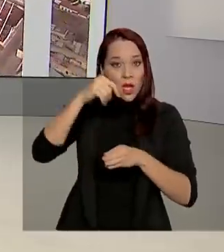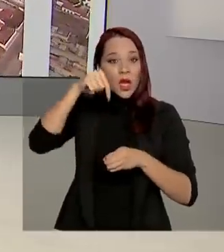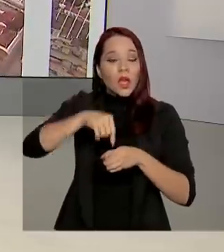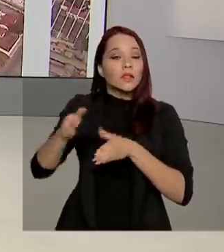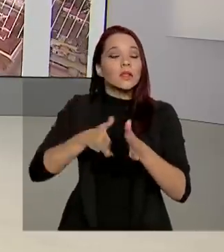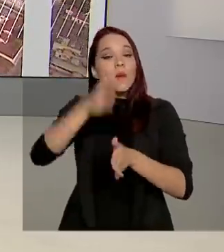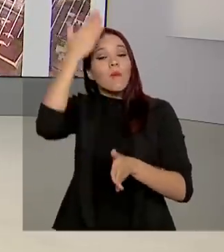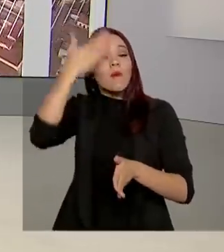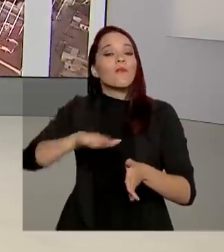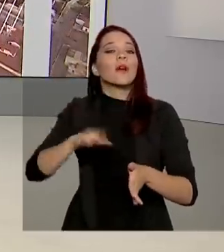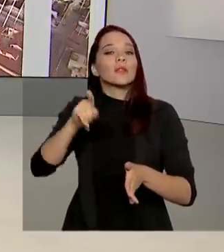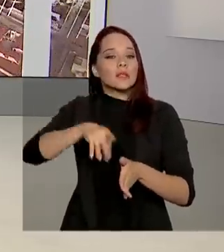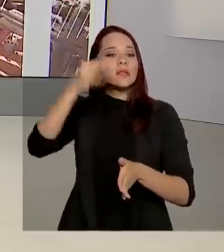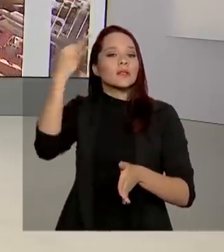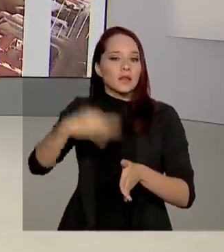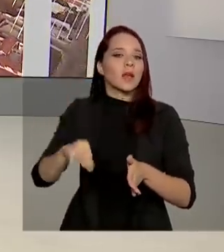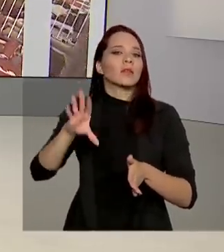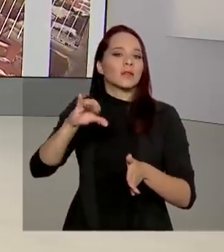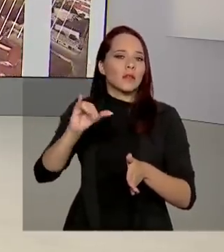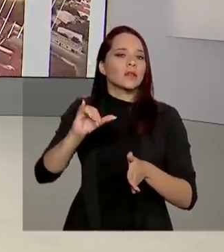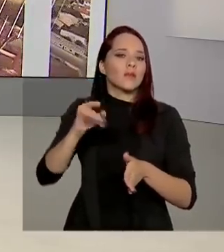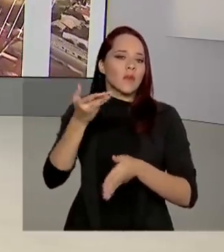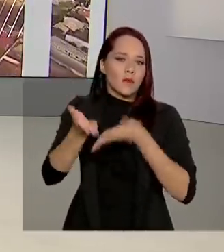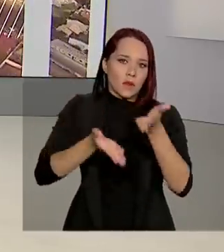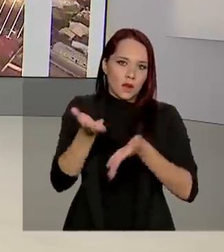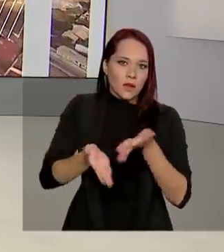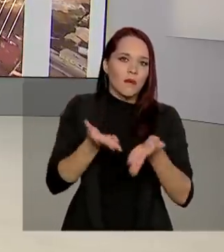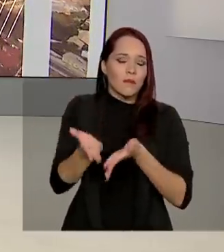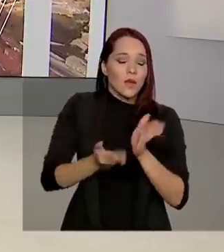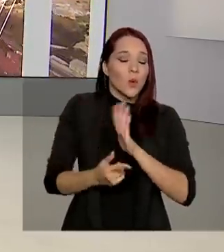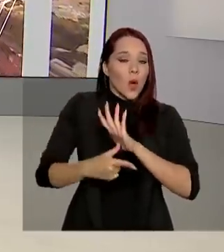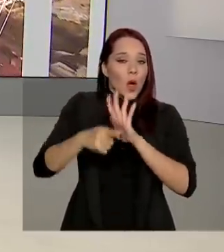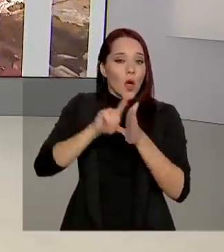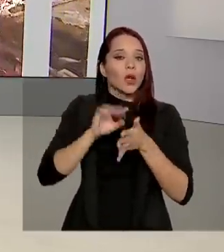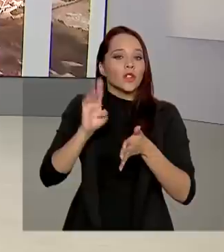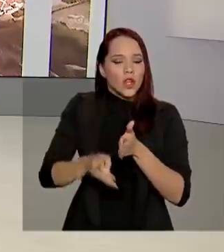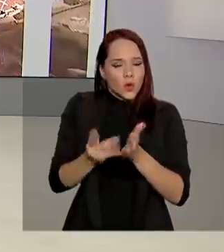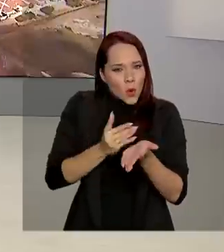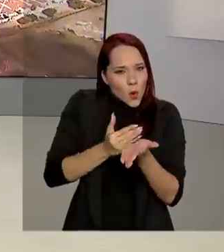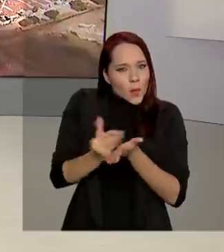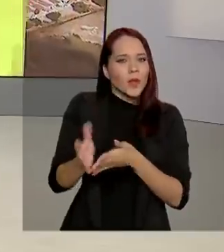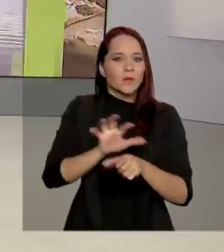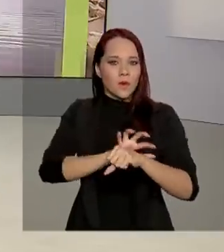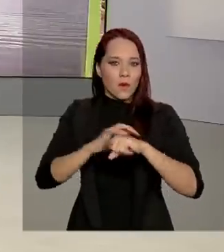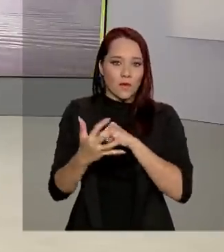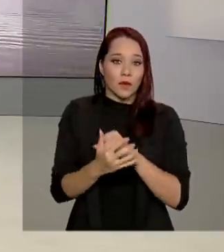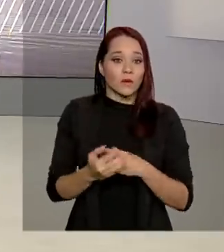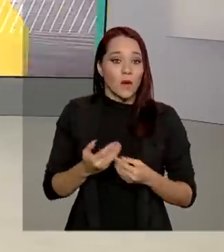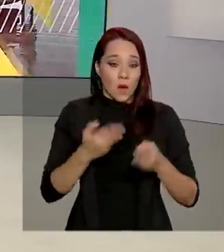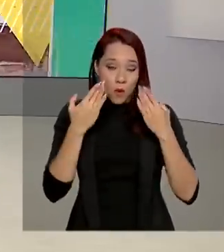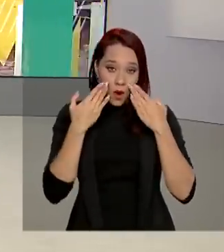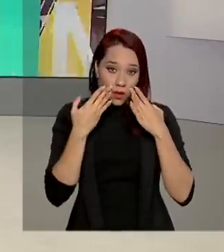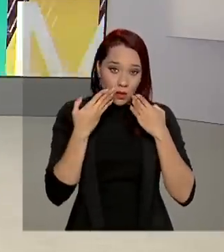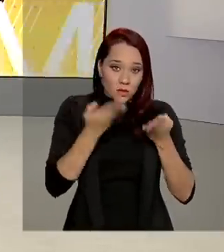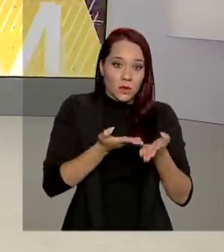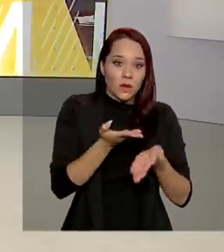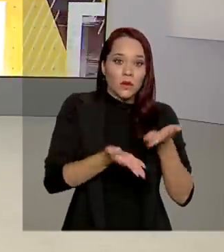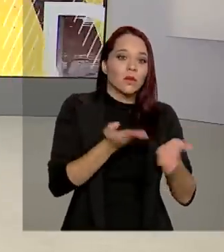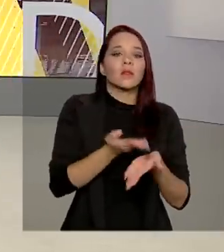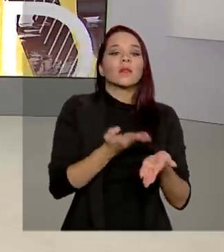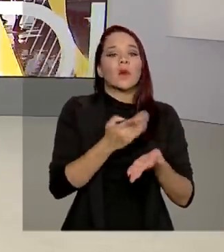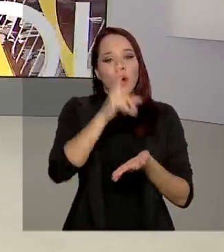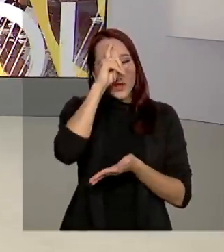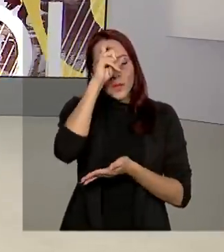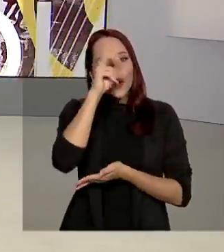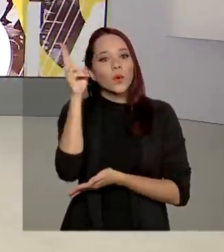comprovar a eficácia científica no tratamento precoce da Covid-19. O atendimento ocorre no Hospital de